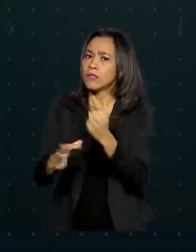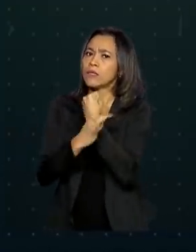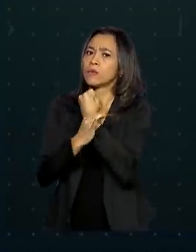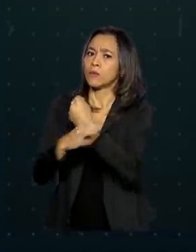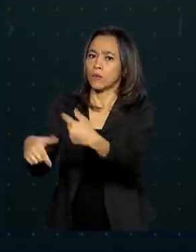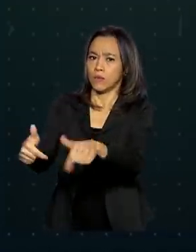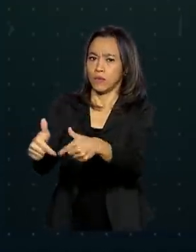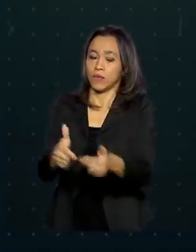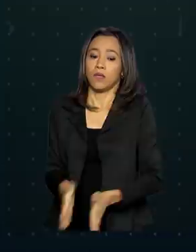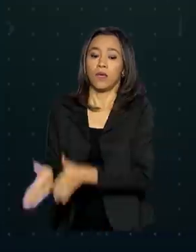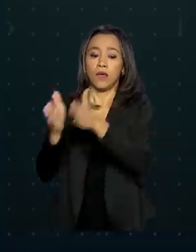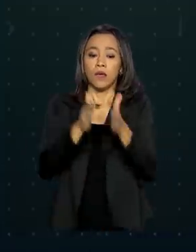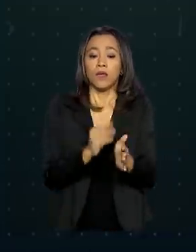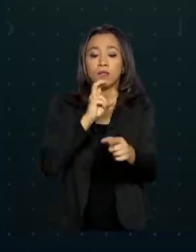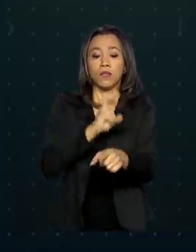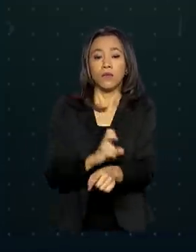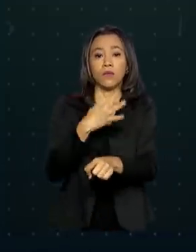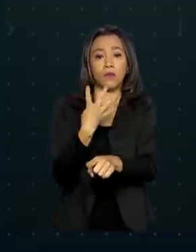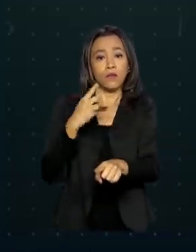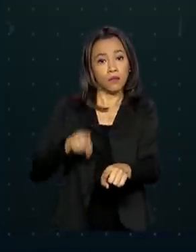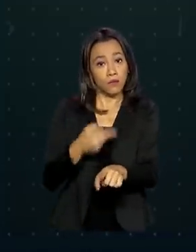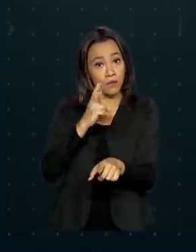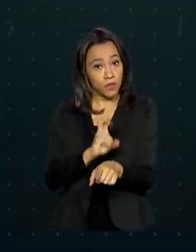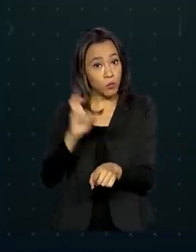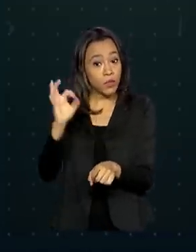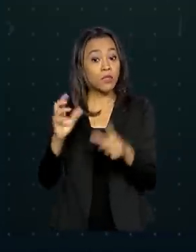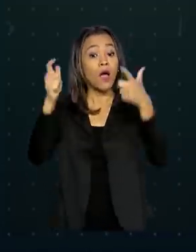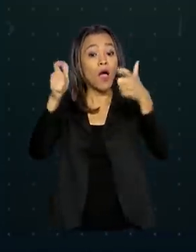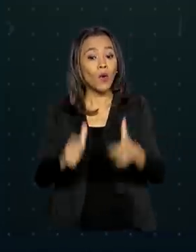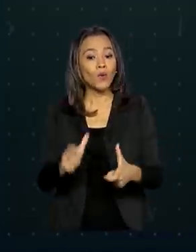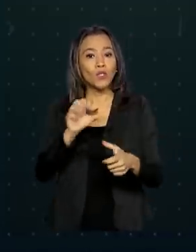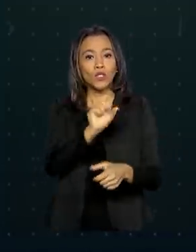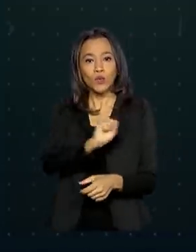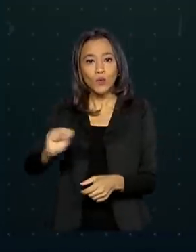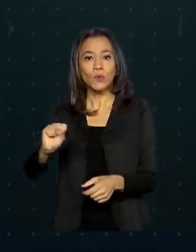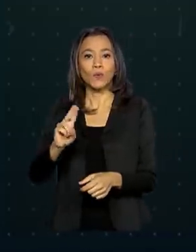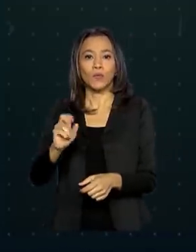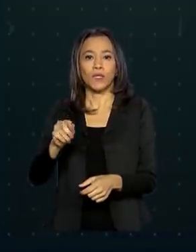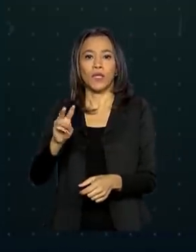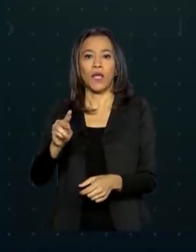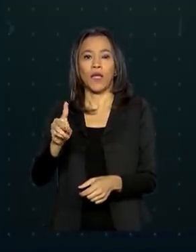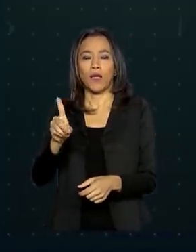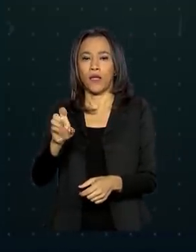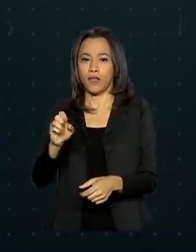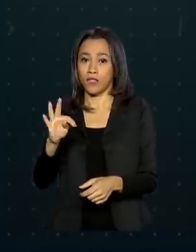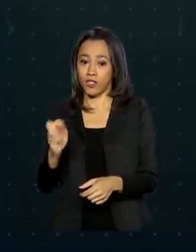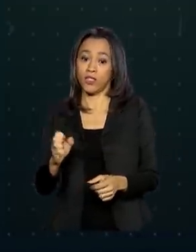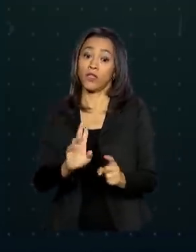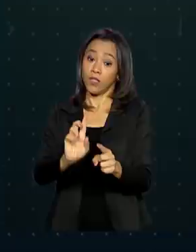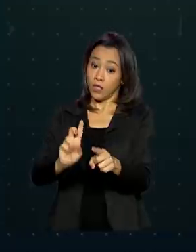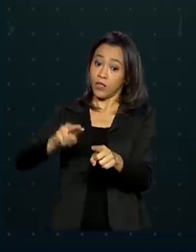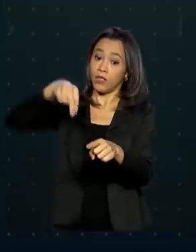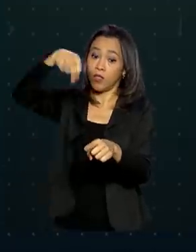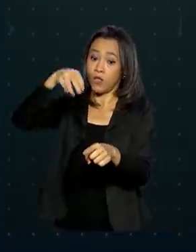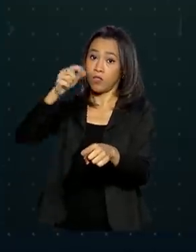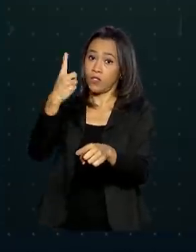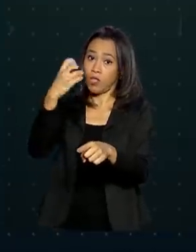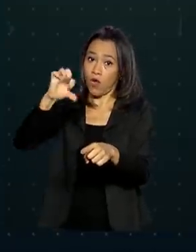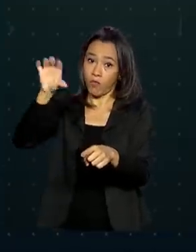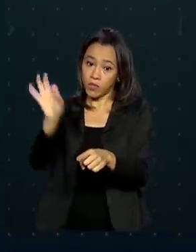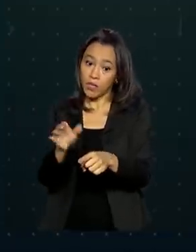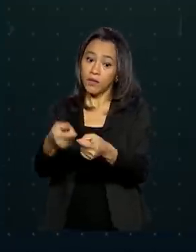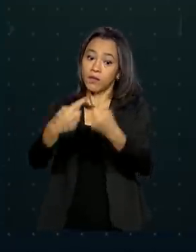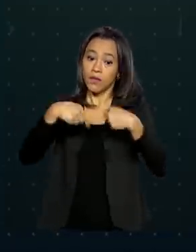,5% deles estão na região sudeste, 19% no nordeste, 15